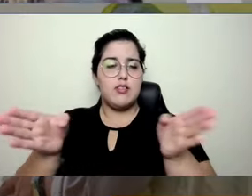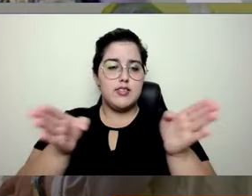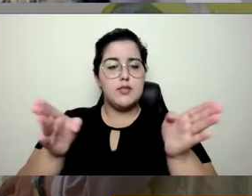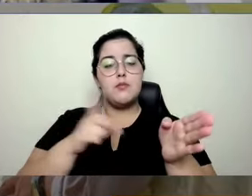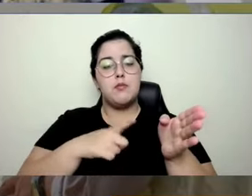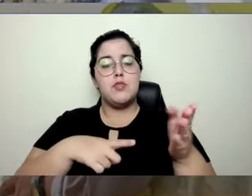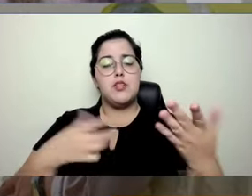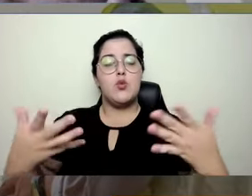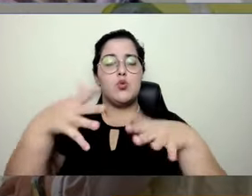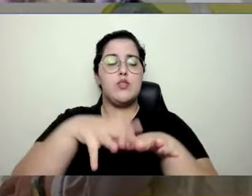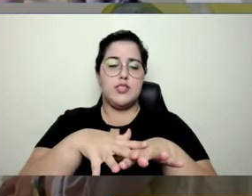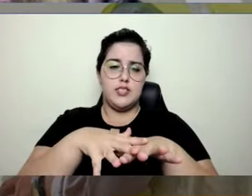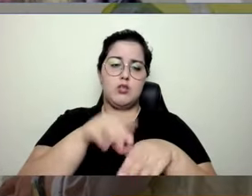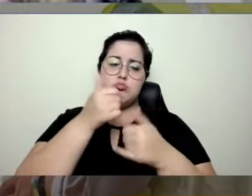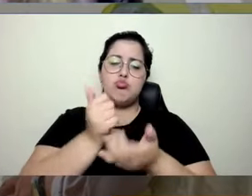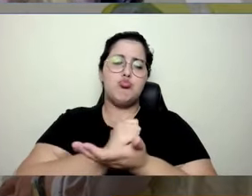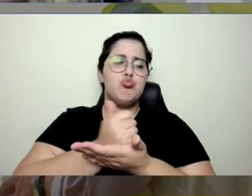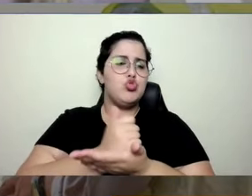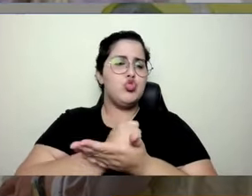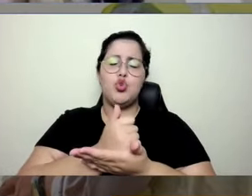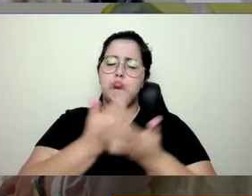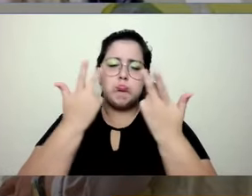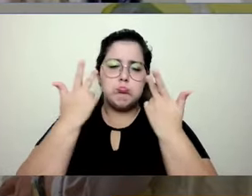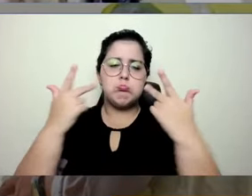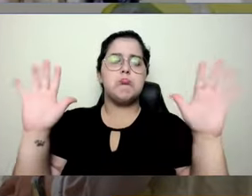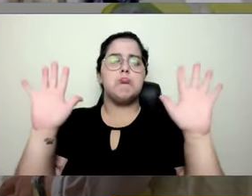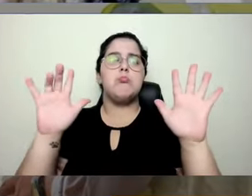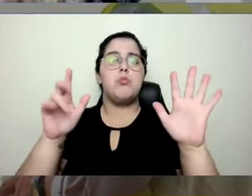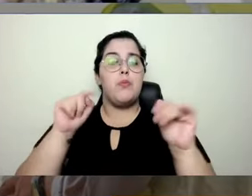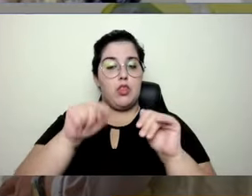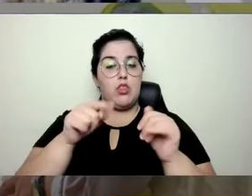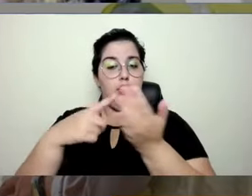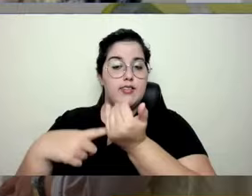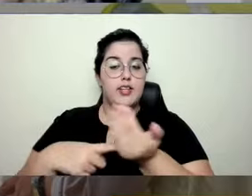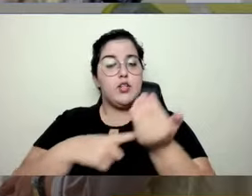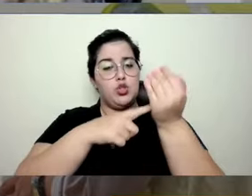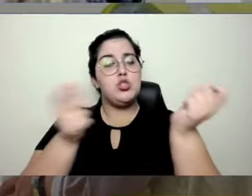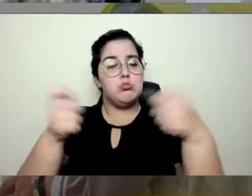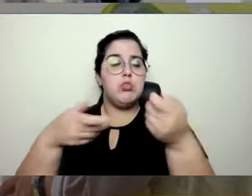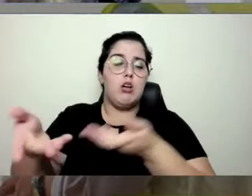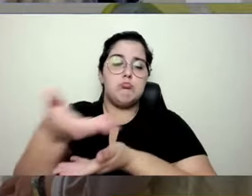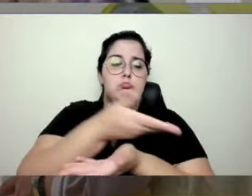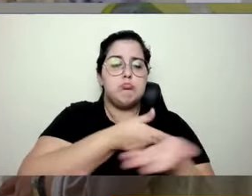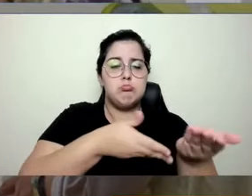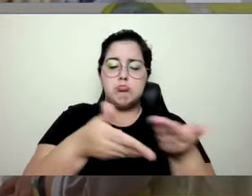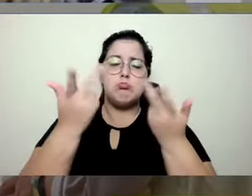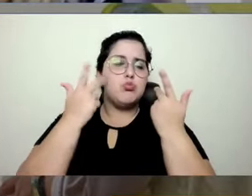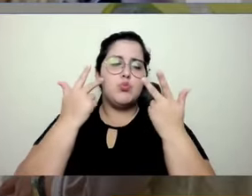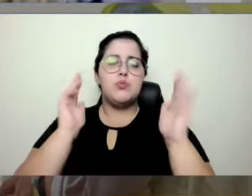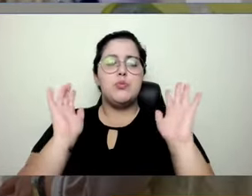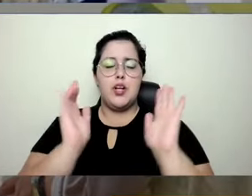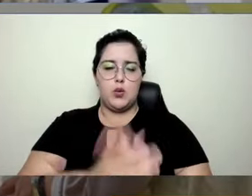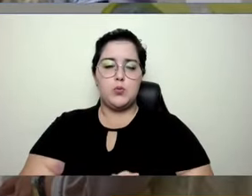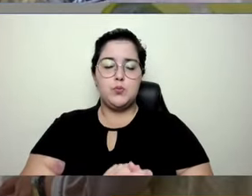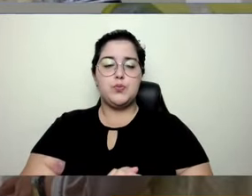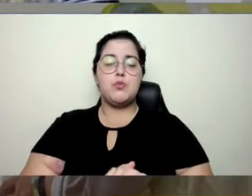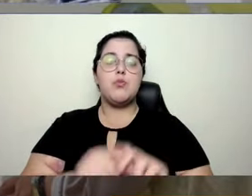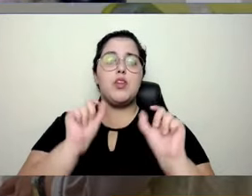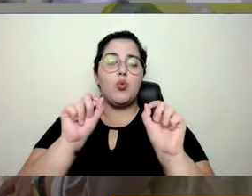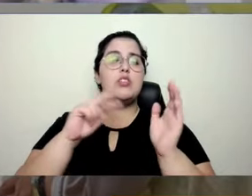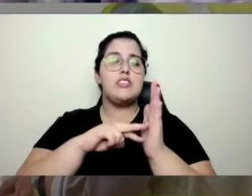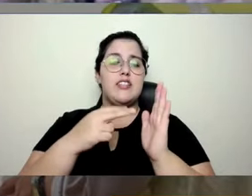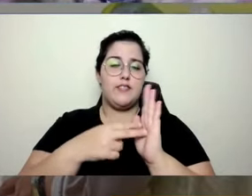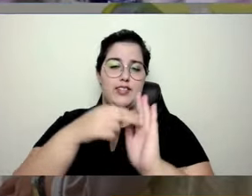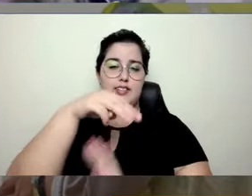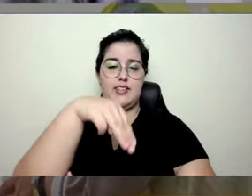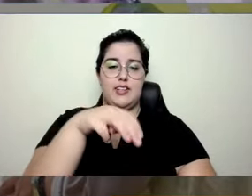imagina a atenção à diversidade que a tecnologia pode trazer para a gente. Então, o que é o metaverso? Não